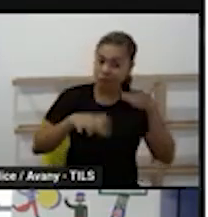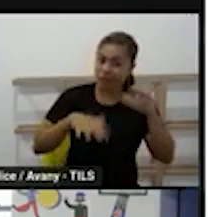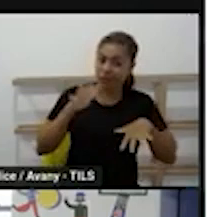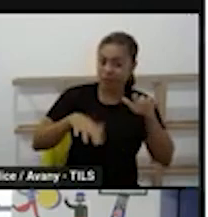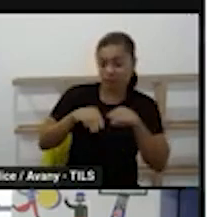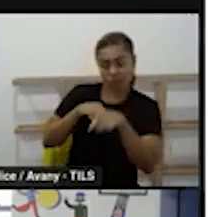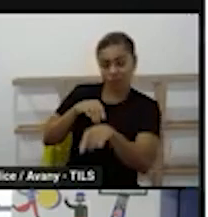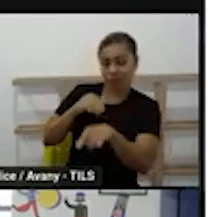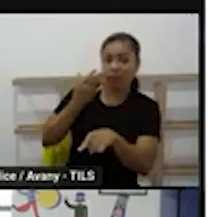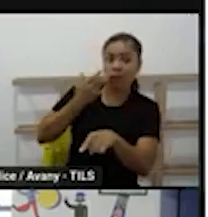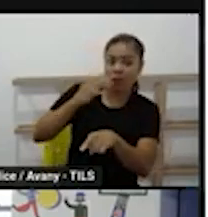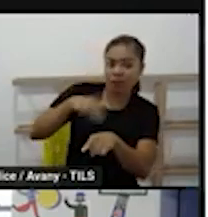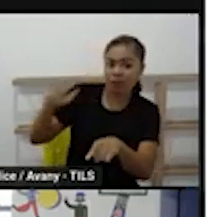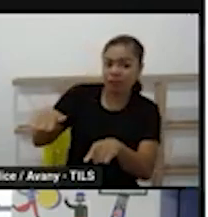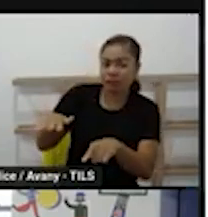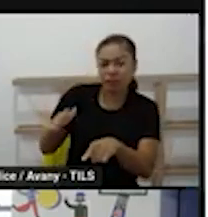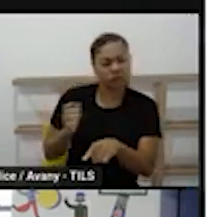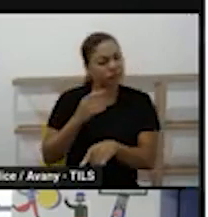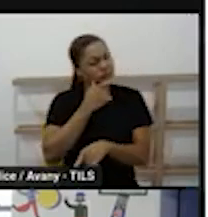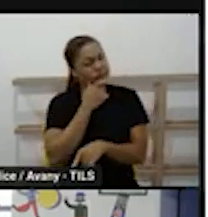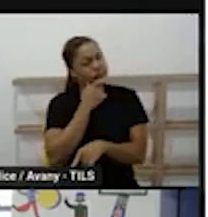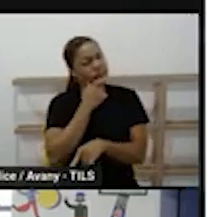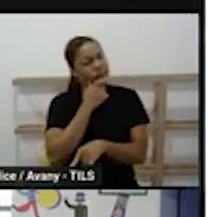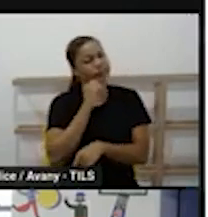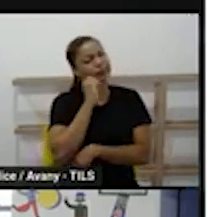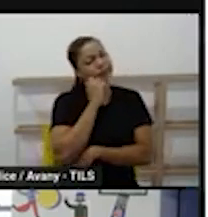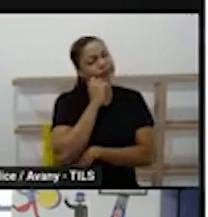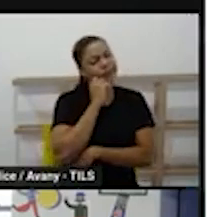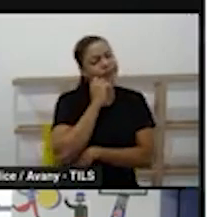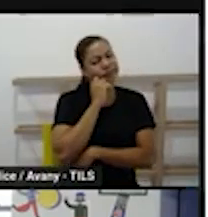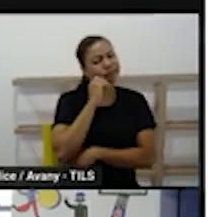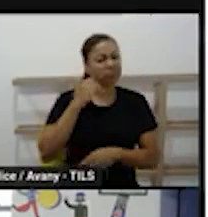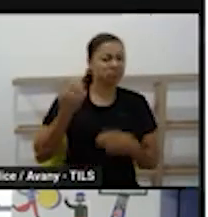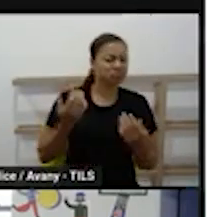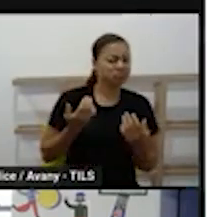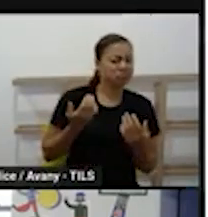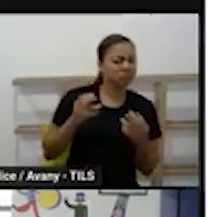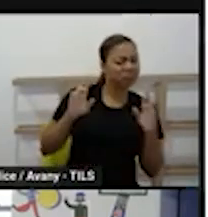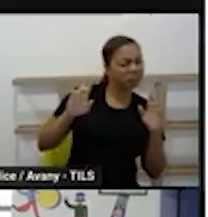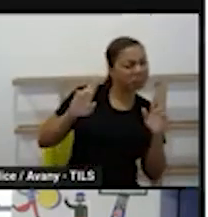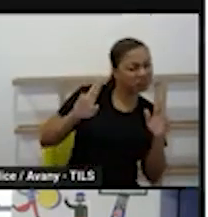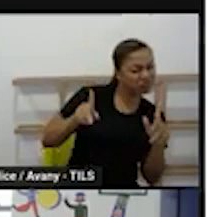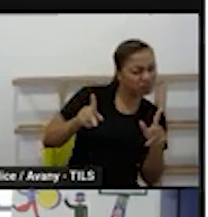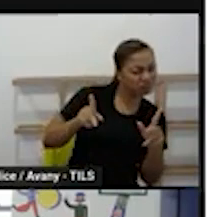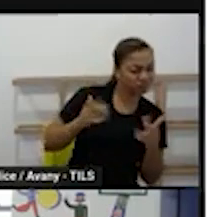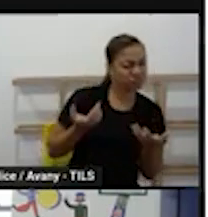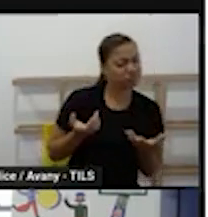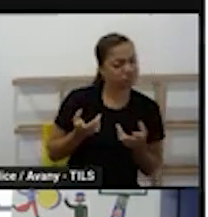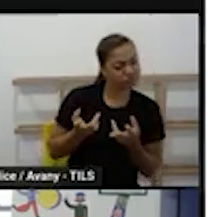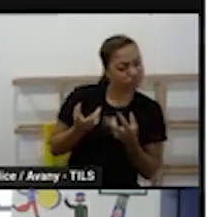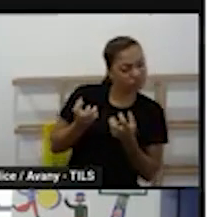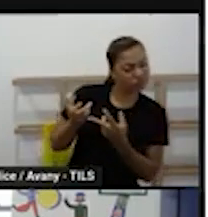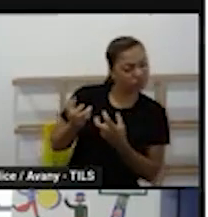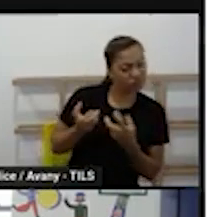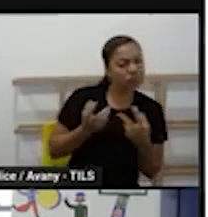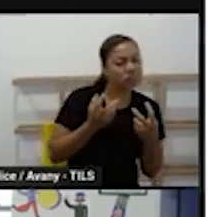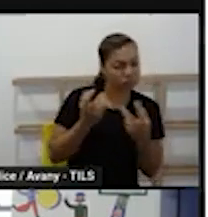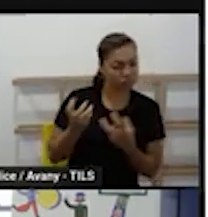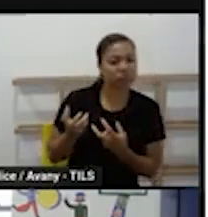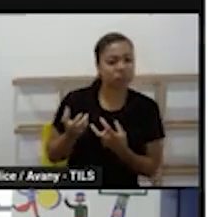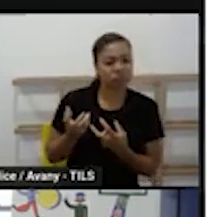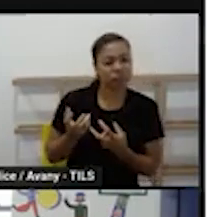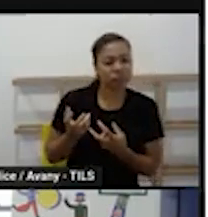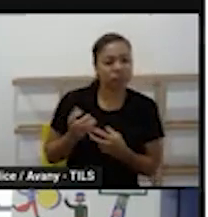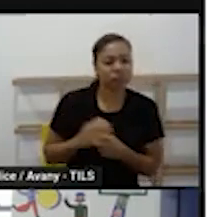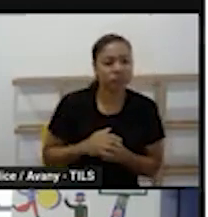sinalizar alguma coisa porque todo comportamento é comunicação todo comportamento da criança toda reação da criança é comunicação